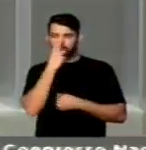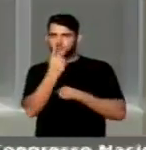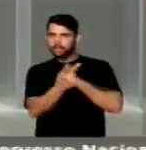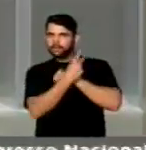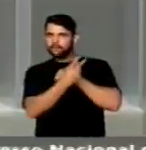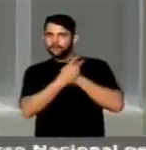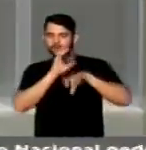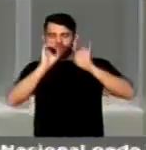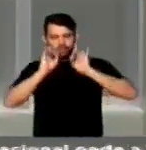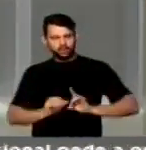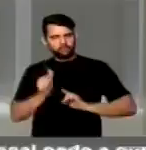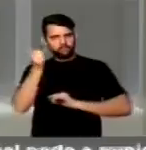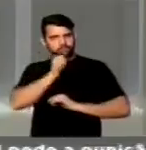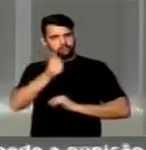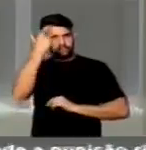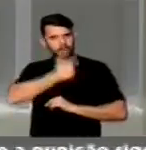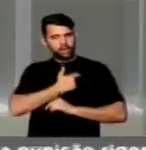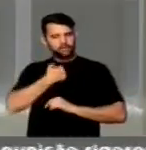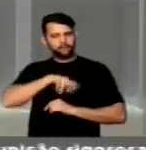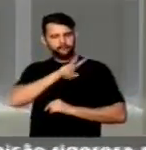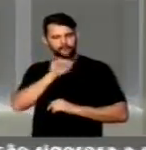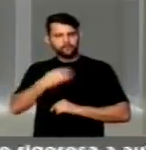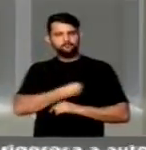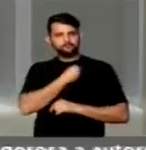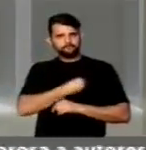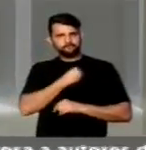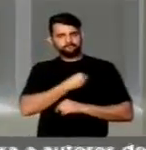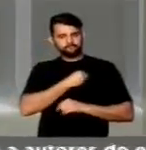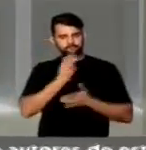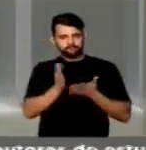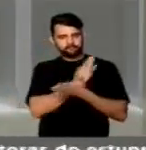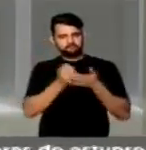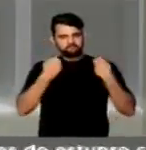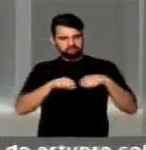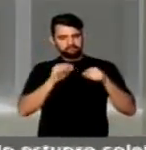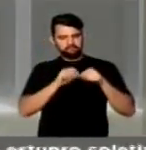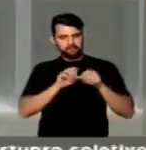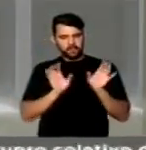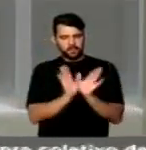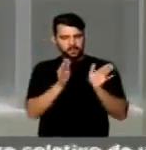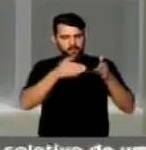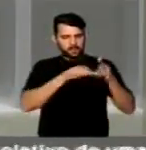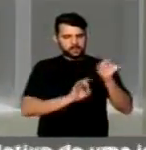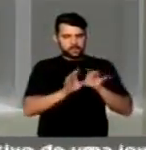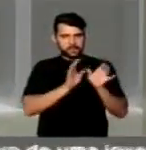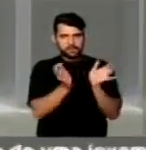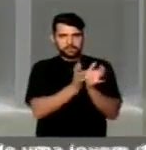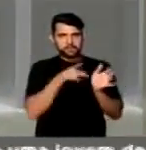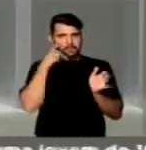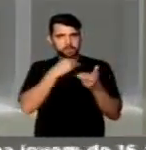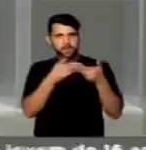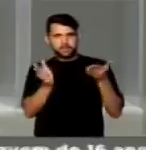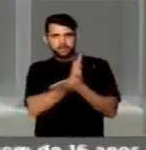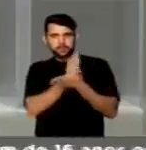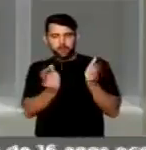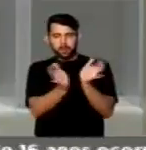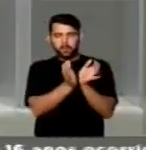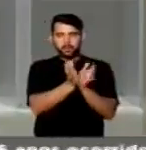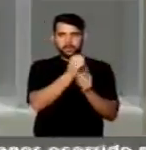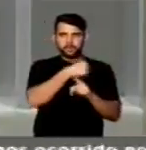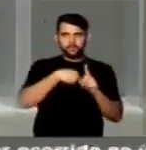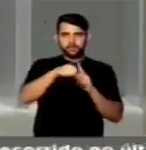defesa dos direitos das mulheres fosse ou devesse ser exclusiva de um partido ou movimento